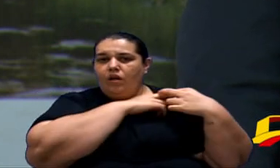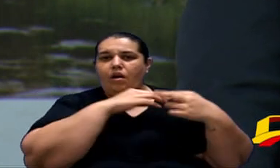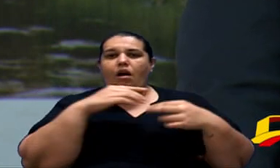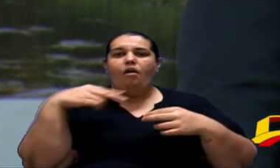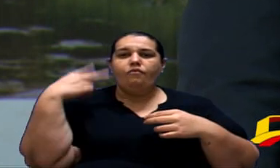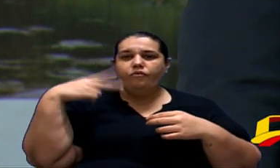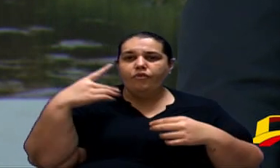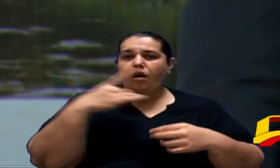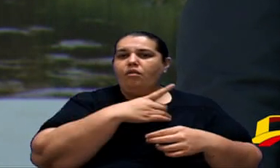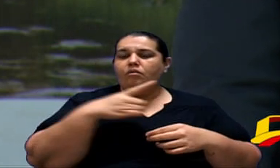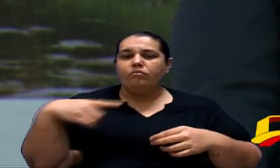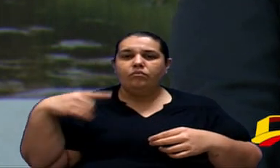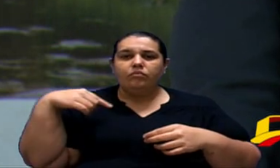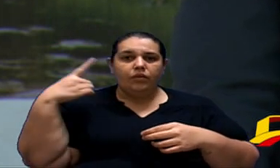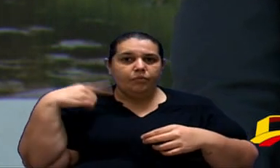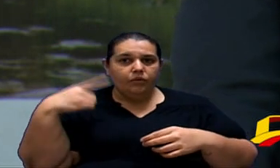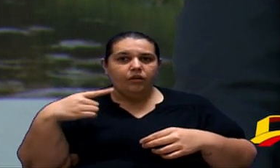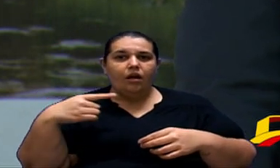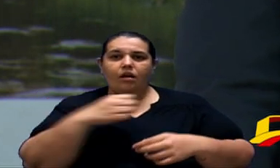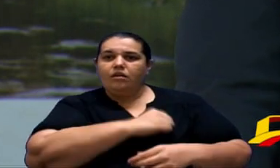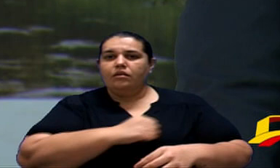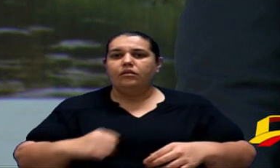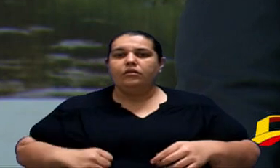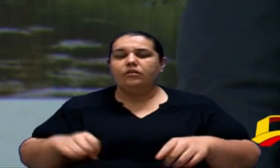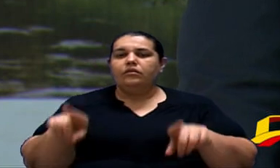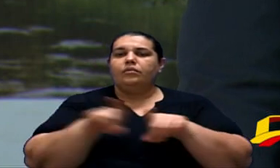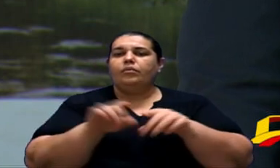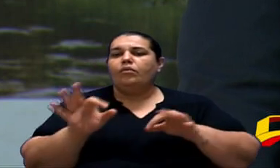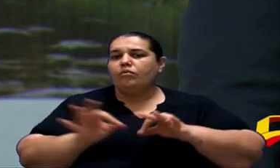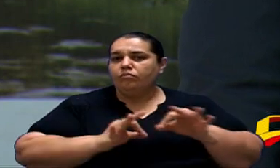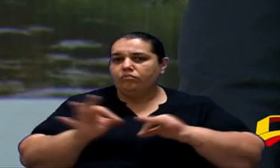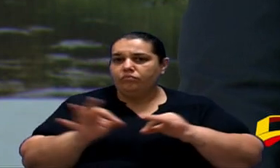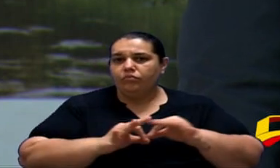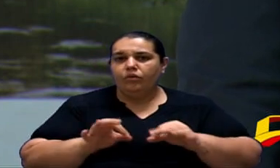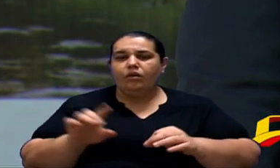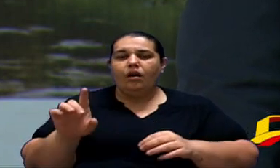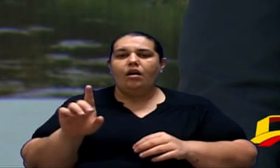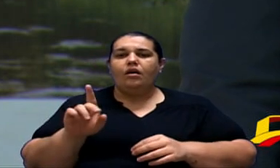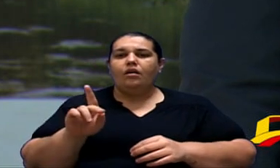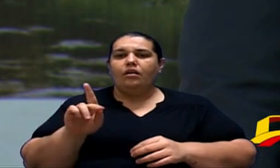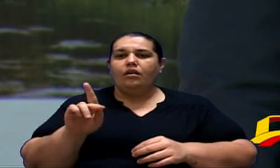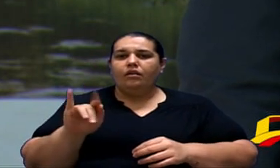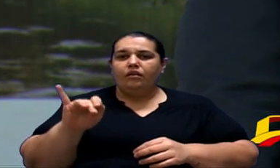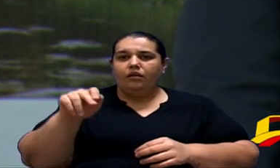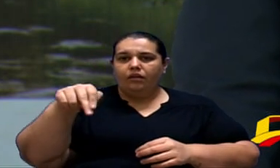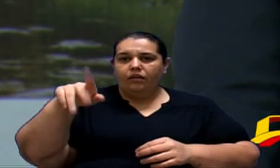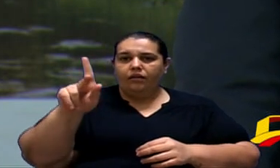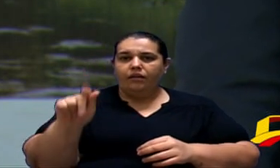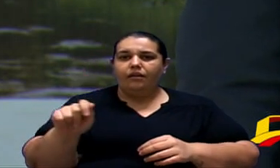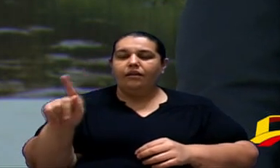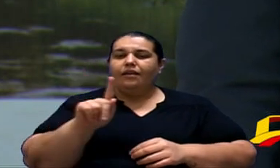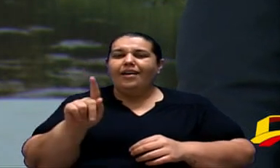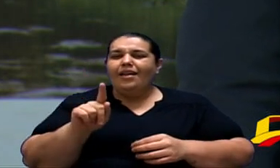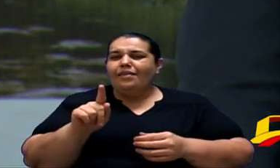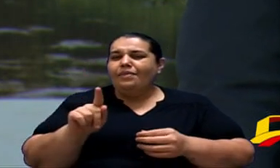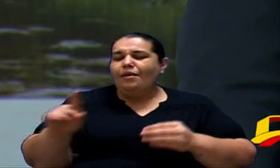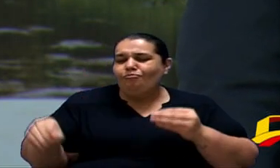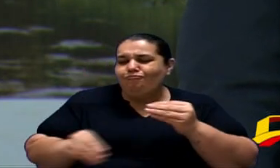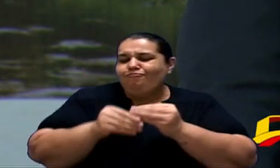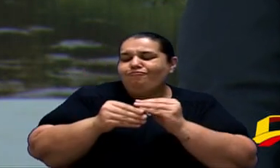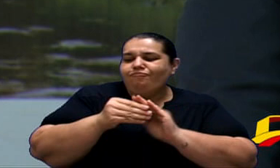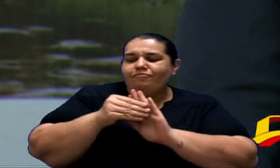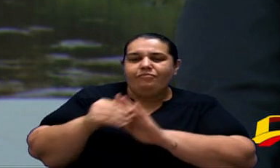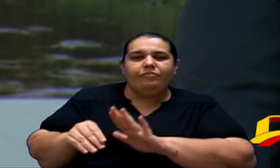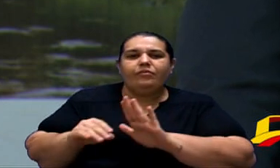deputados senadores impeçam que o projeto de lei do deputado Guim Cadaguiri siga em diante e que de forma